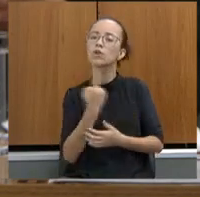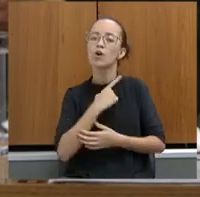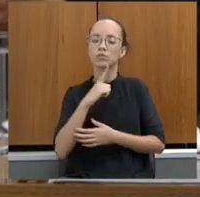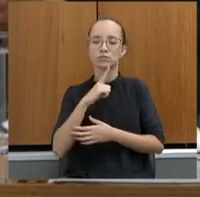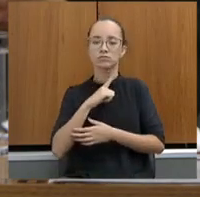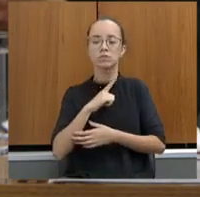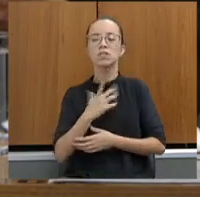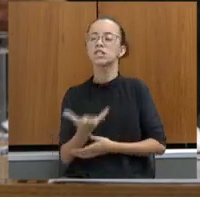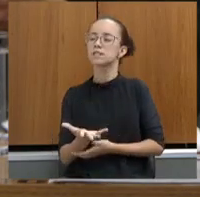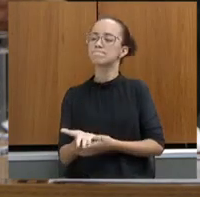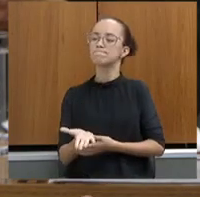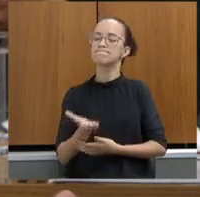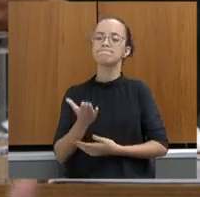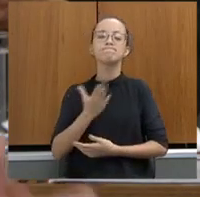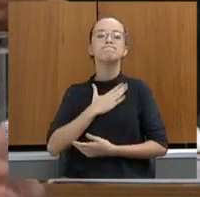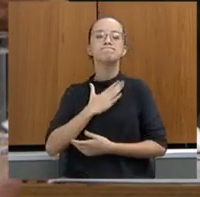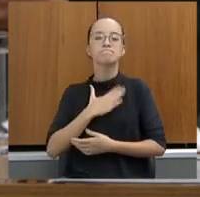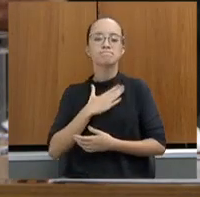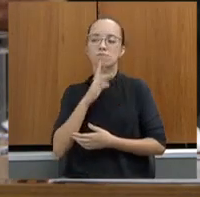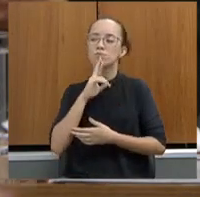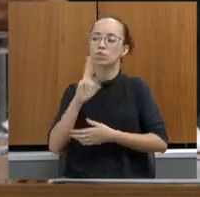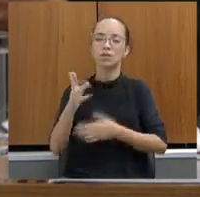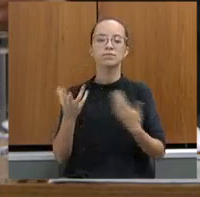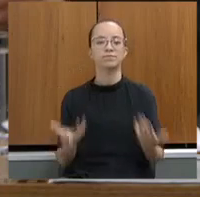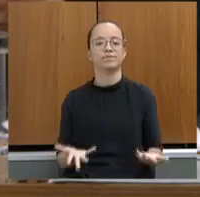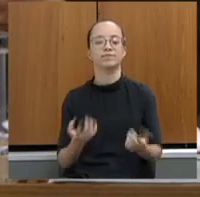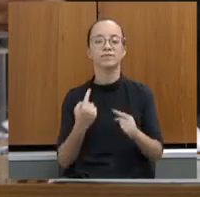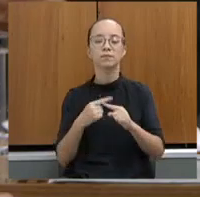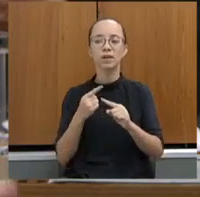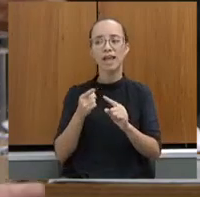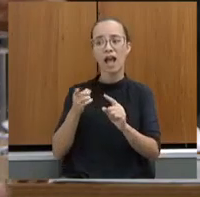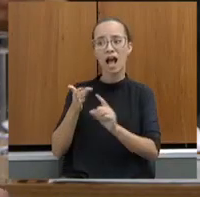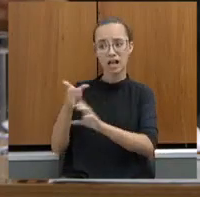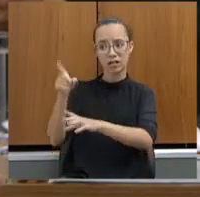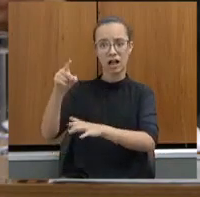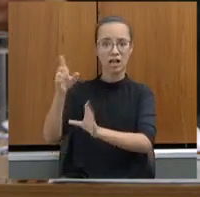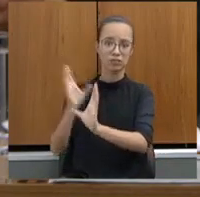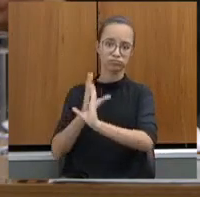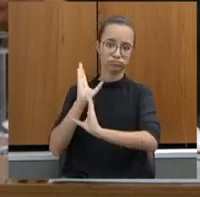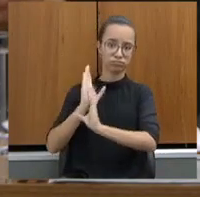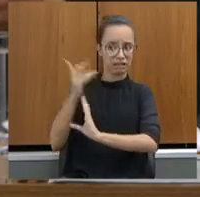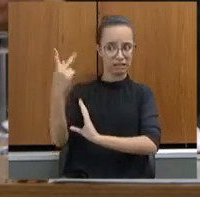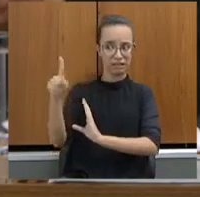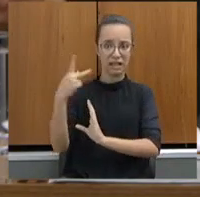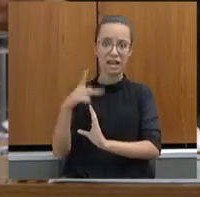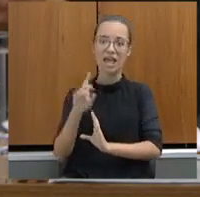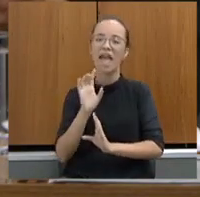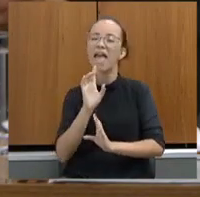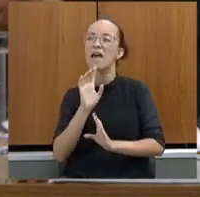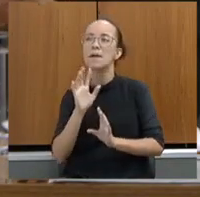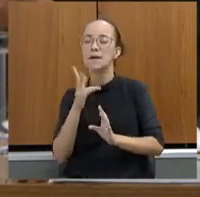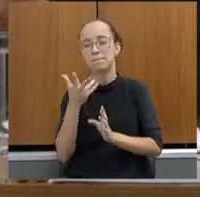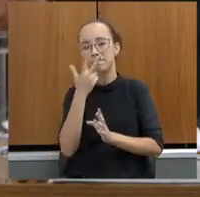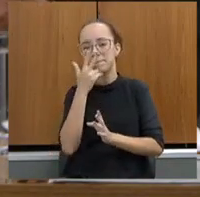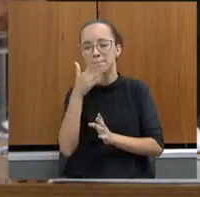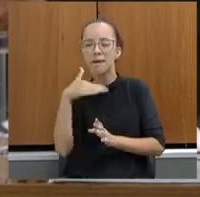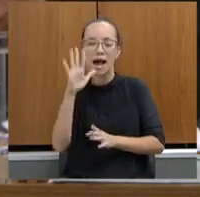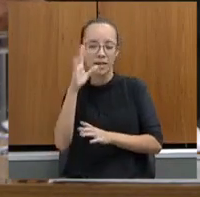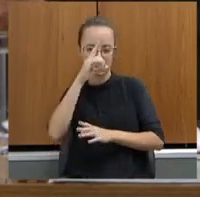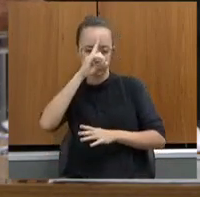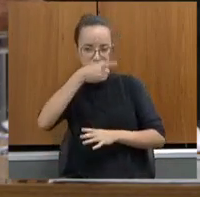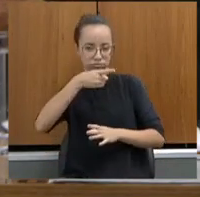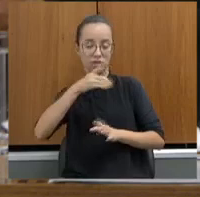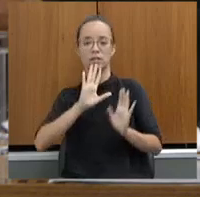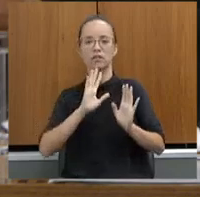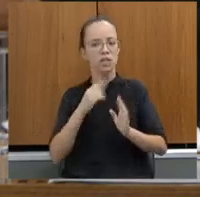matar no peito isso e responder, porque, normalmente, via de regra, essas recomendações são uma espécie de determinação. E a gente não pode aceitar isso, porque